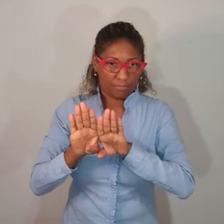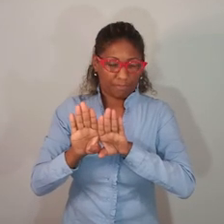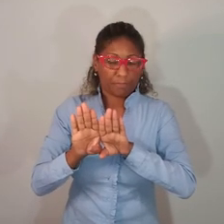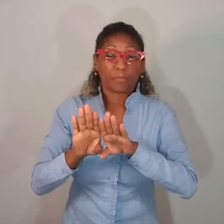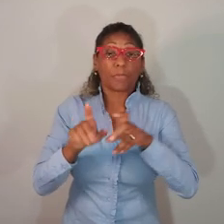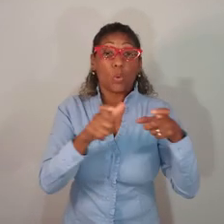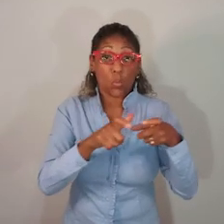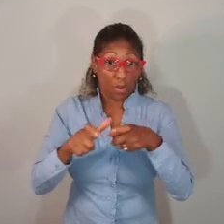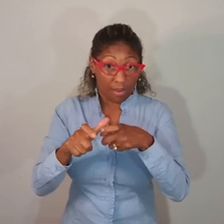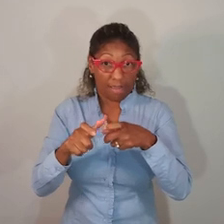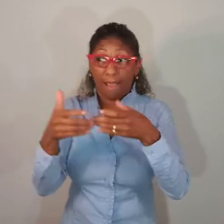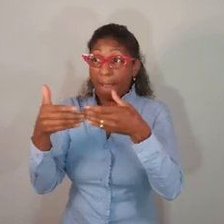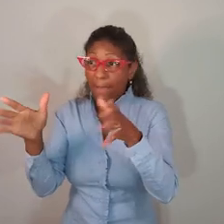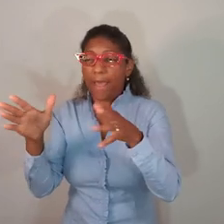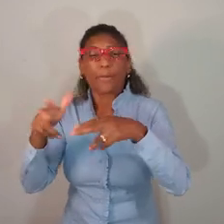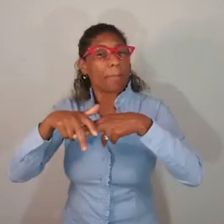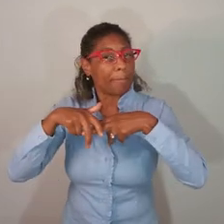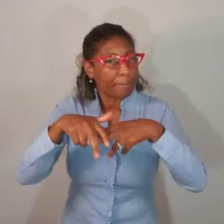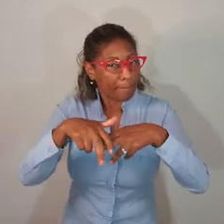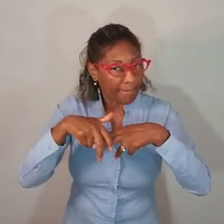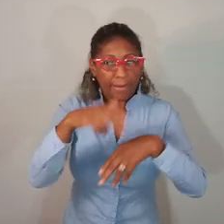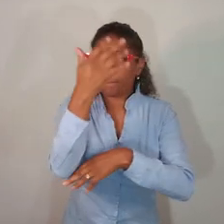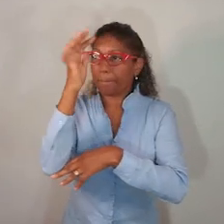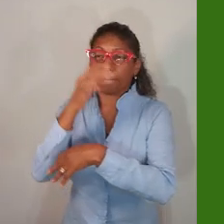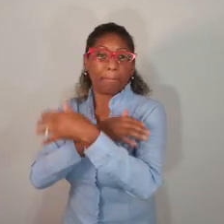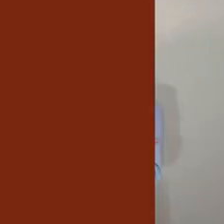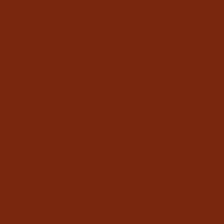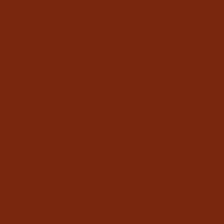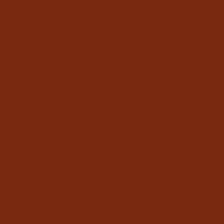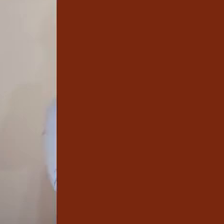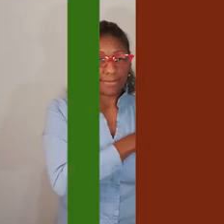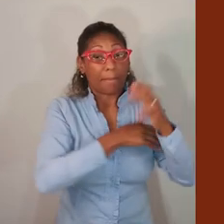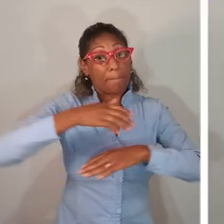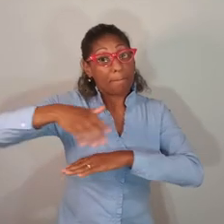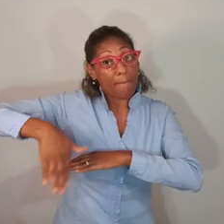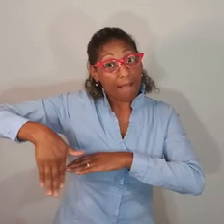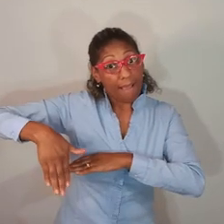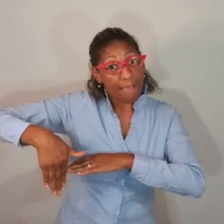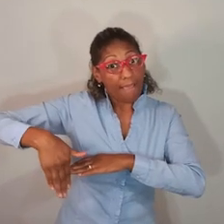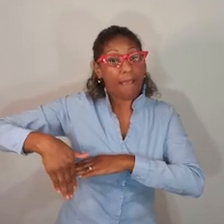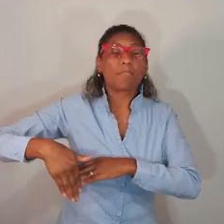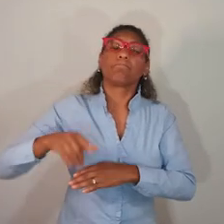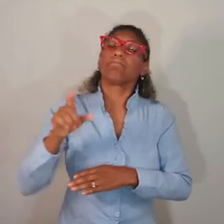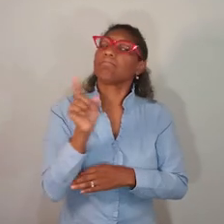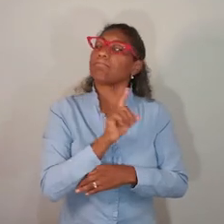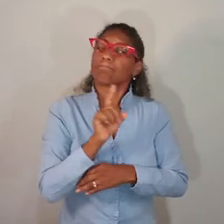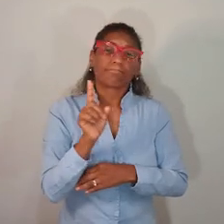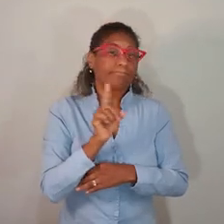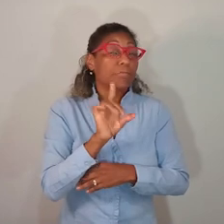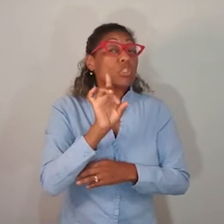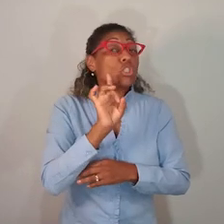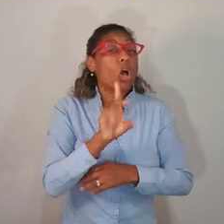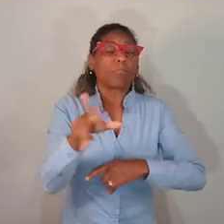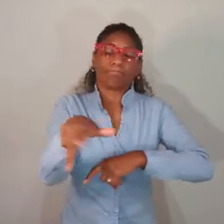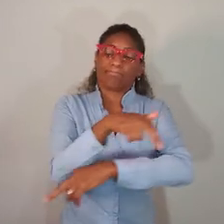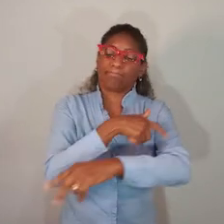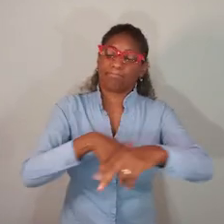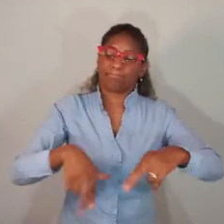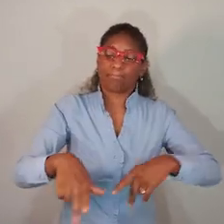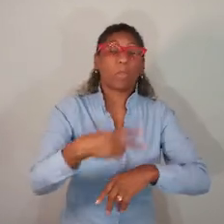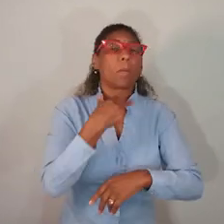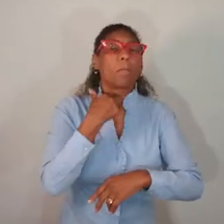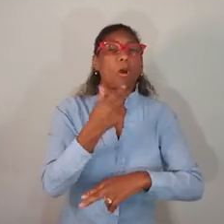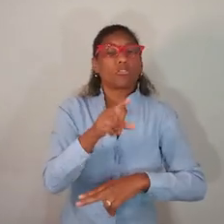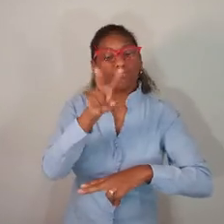as atividades presenciais seguem proibidas na bandeira preta. Locais públicos abertos, como parques, praças e